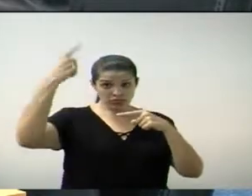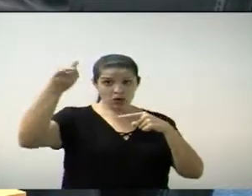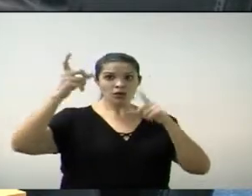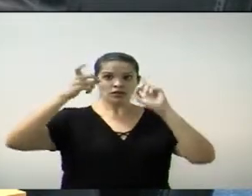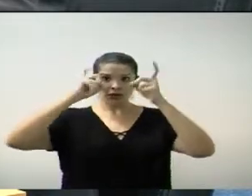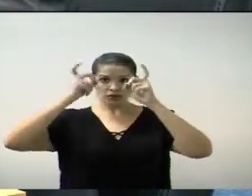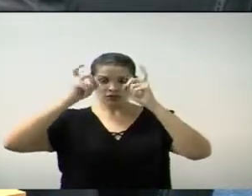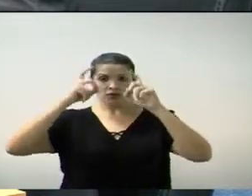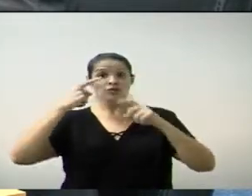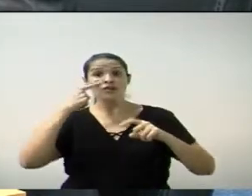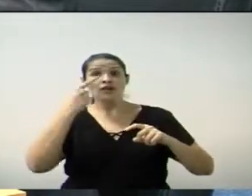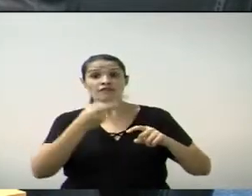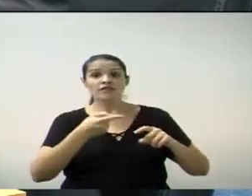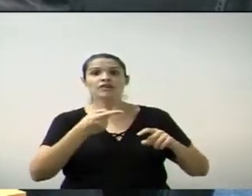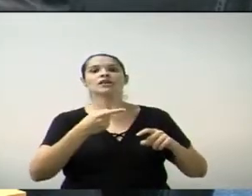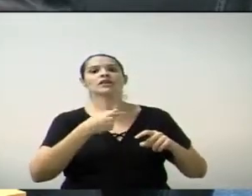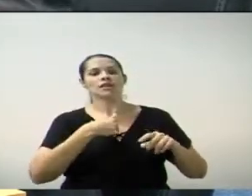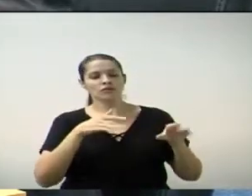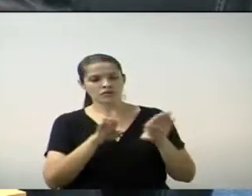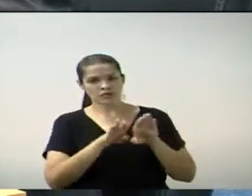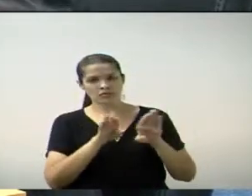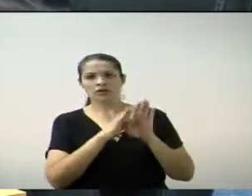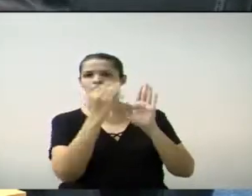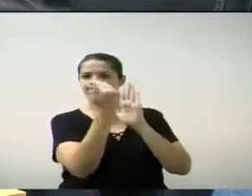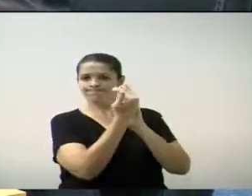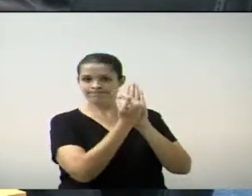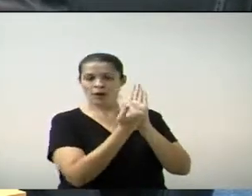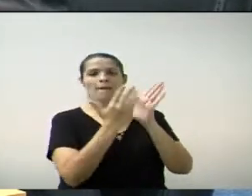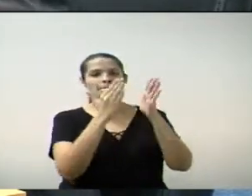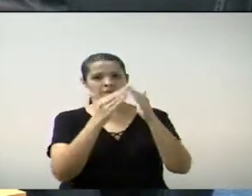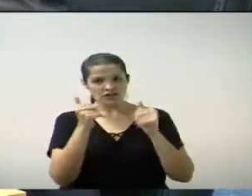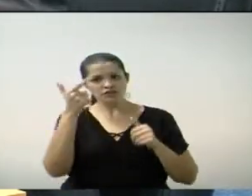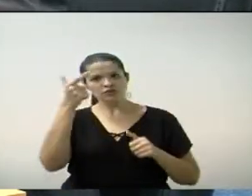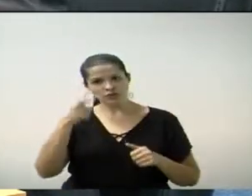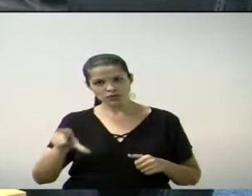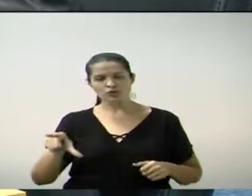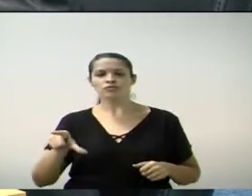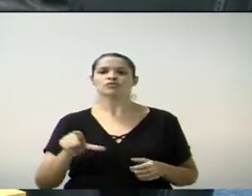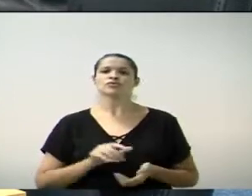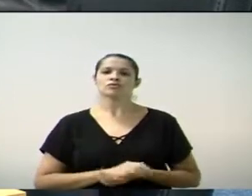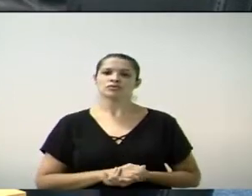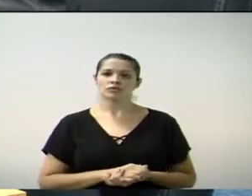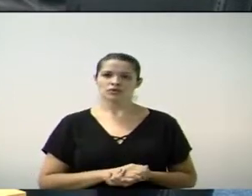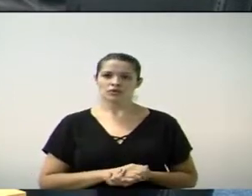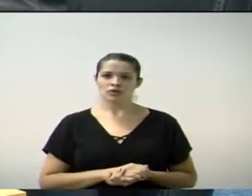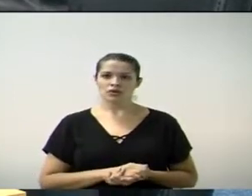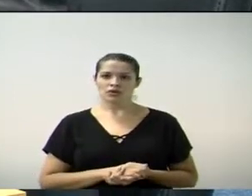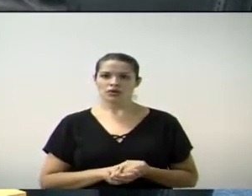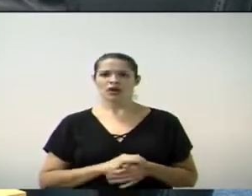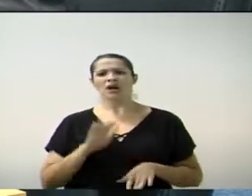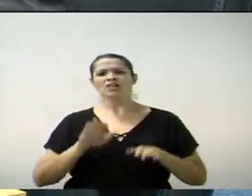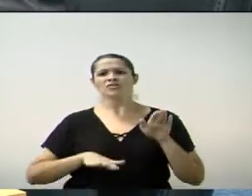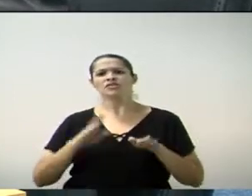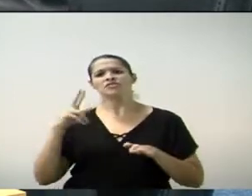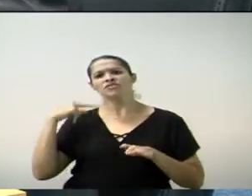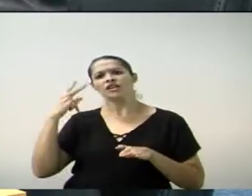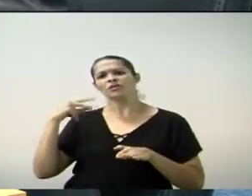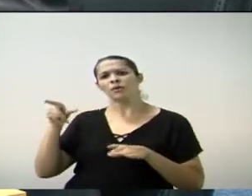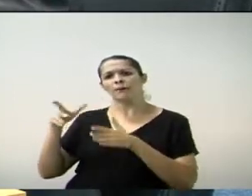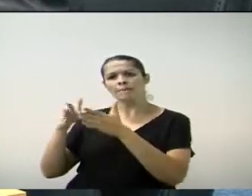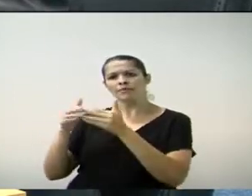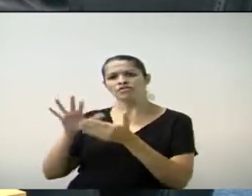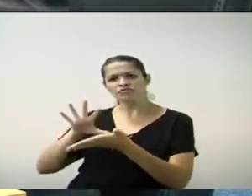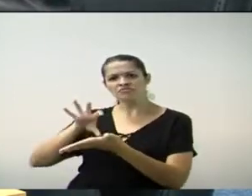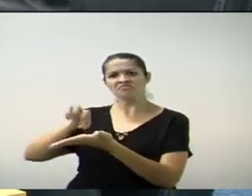indicação. Se não puder fazer indicação, porque quando outro vereador aqui faz reserva, de repente eu não consiga fazer, eu faço um